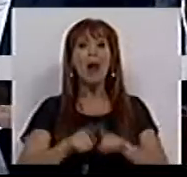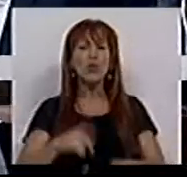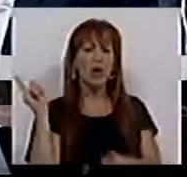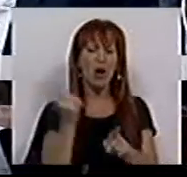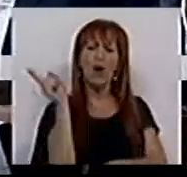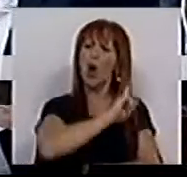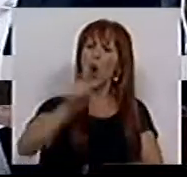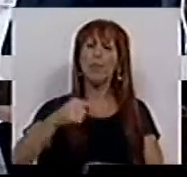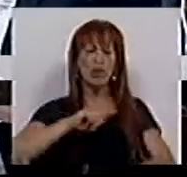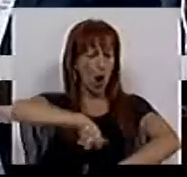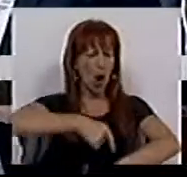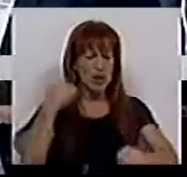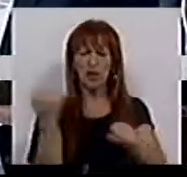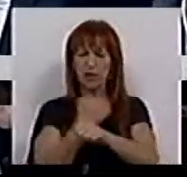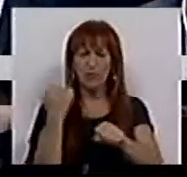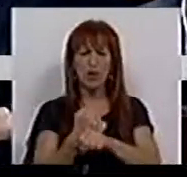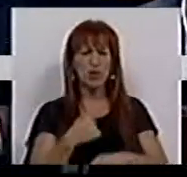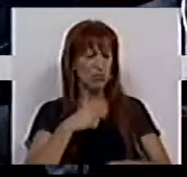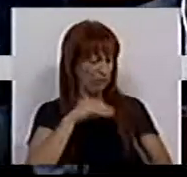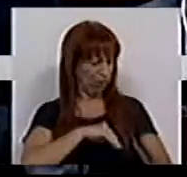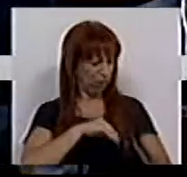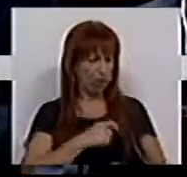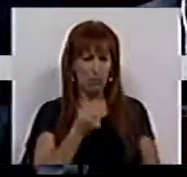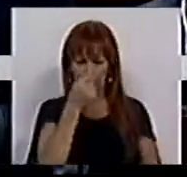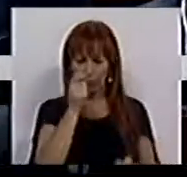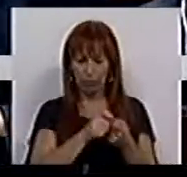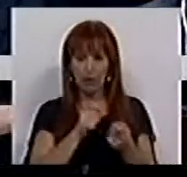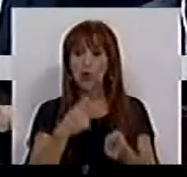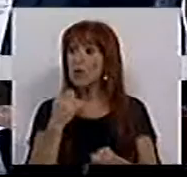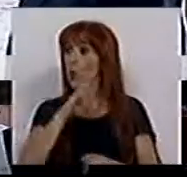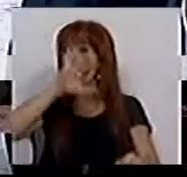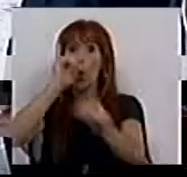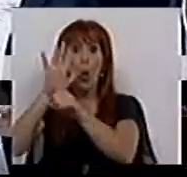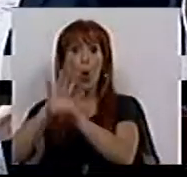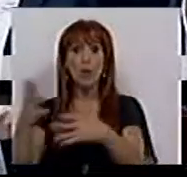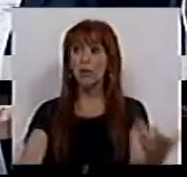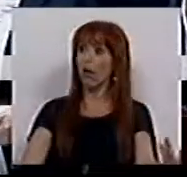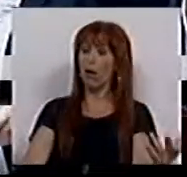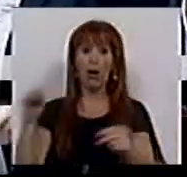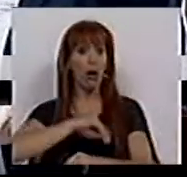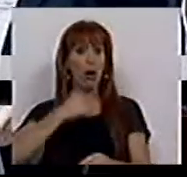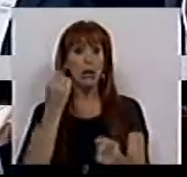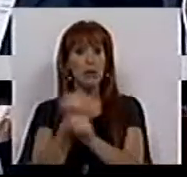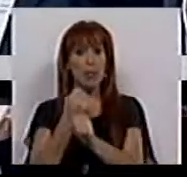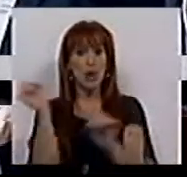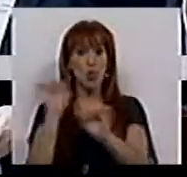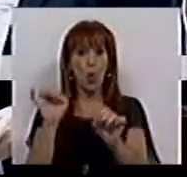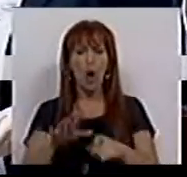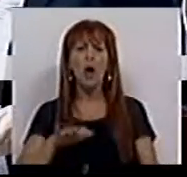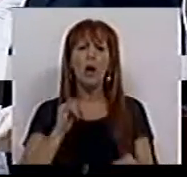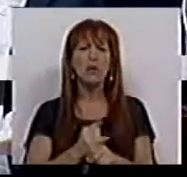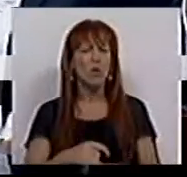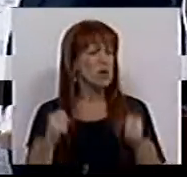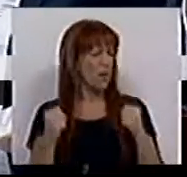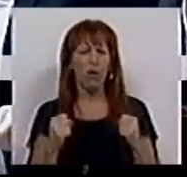forçados a tantas horas de trabalho por tão magro salário para tantos outros ficarem sem emprego. Não há nenhuma